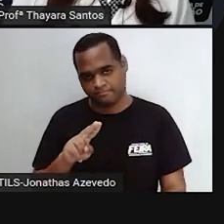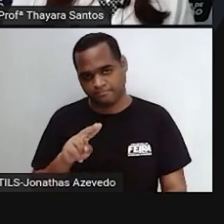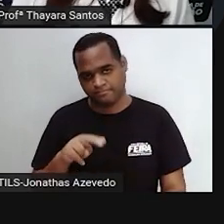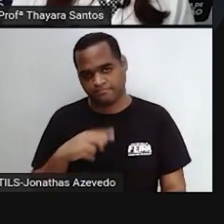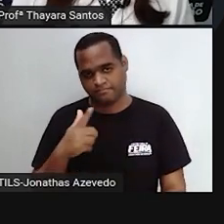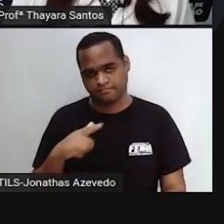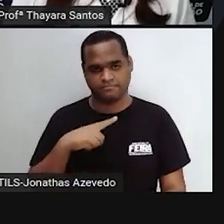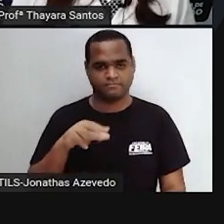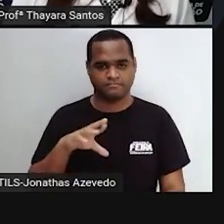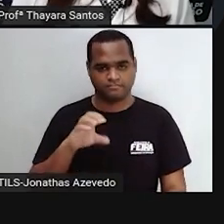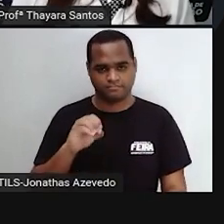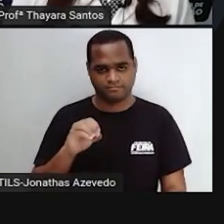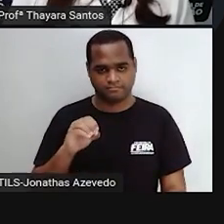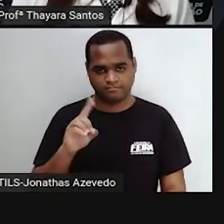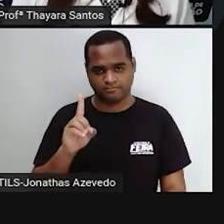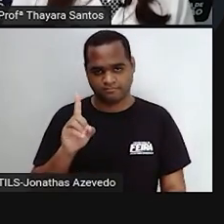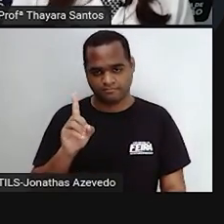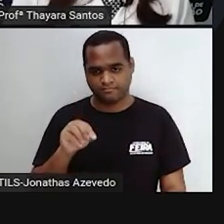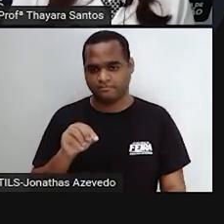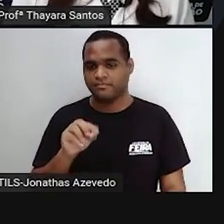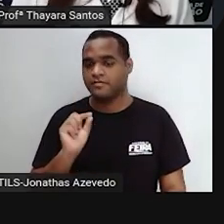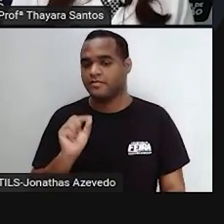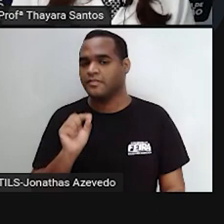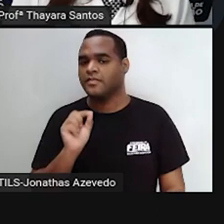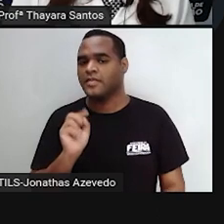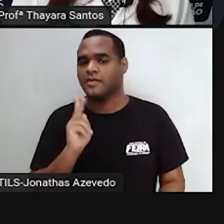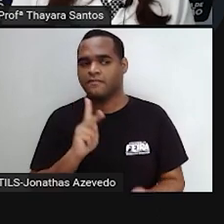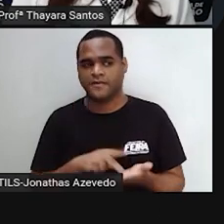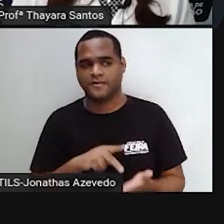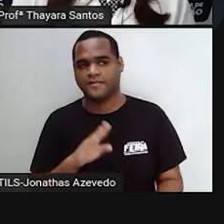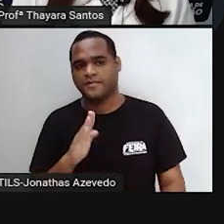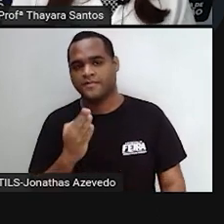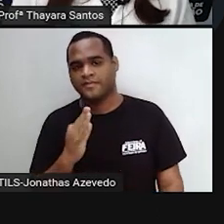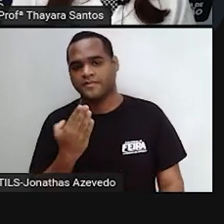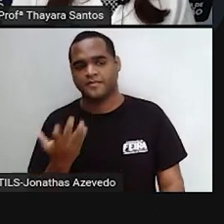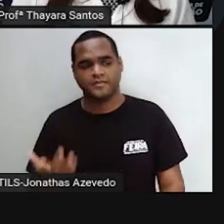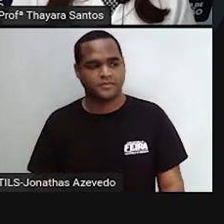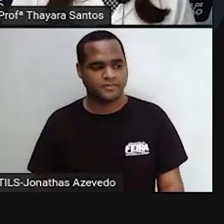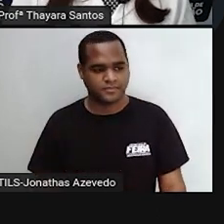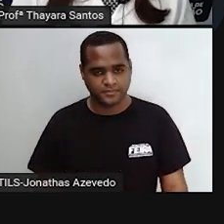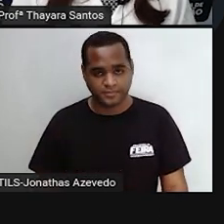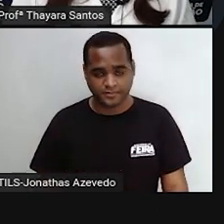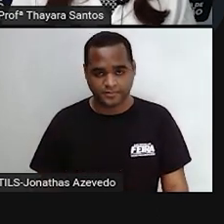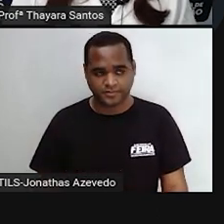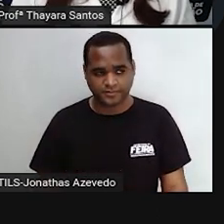procarióticas. Essa afirmação é verdadeira ou é falsa?